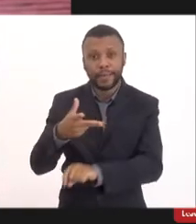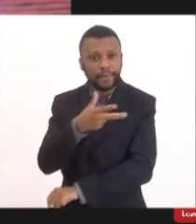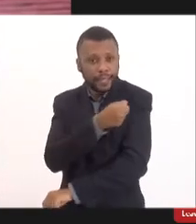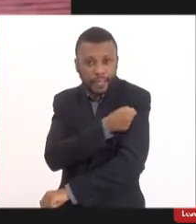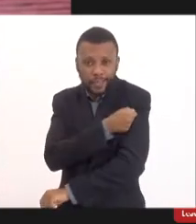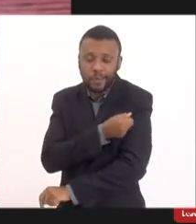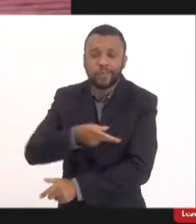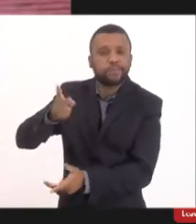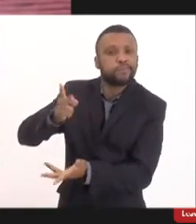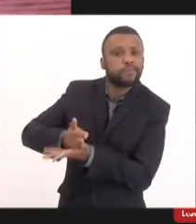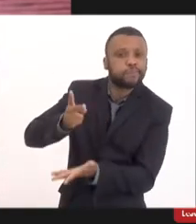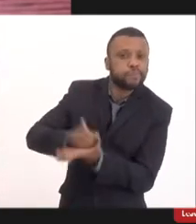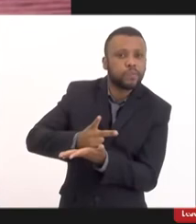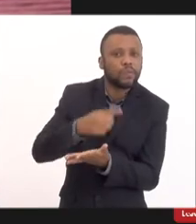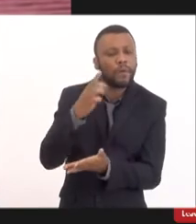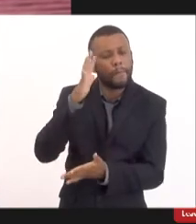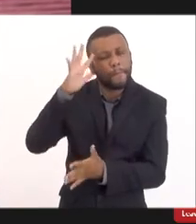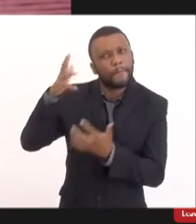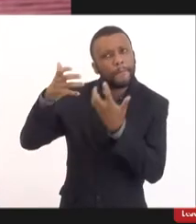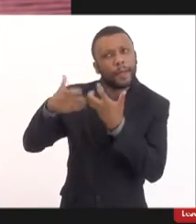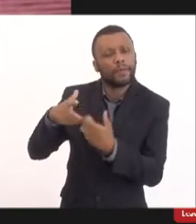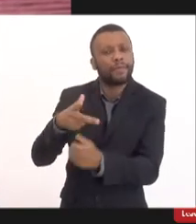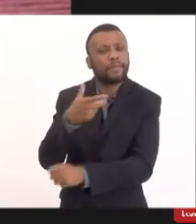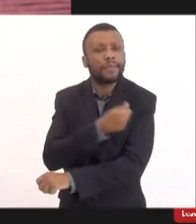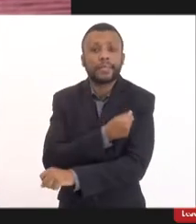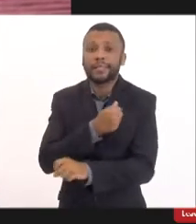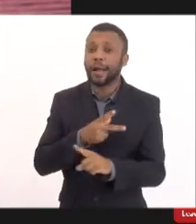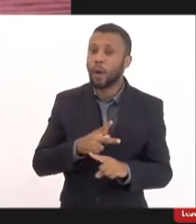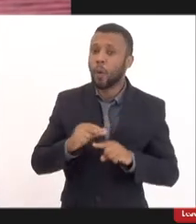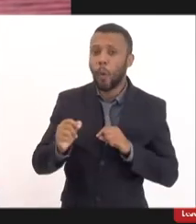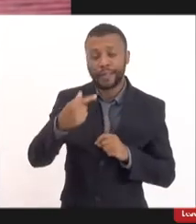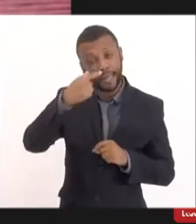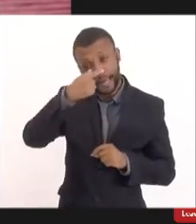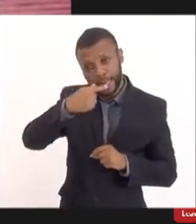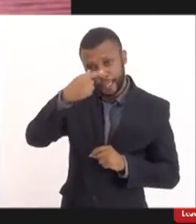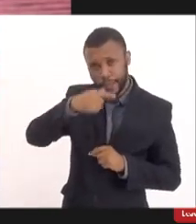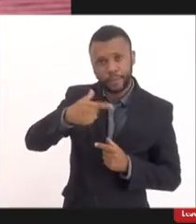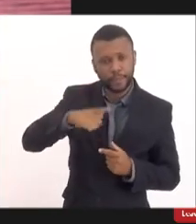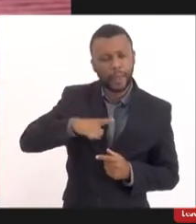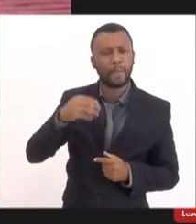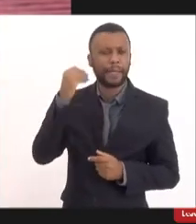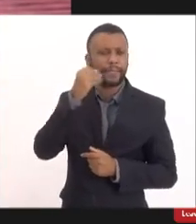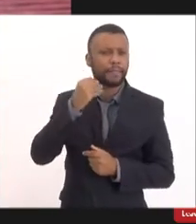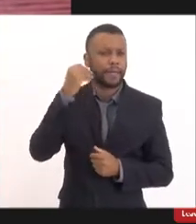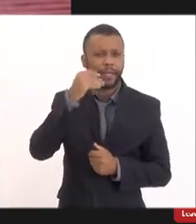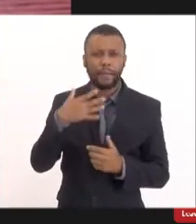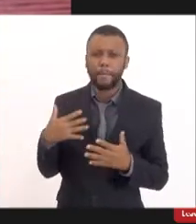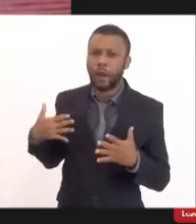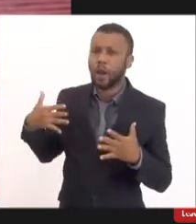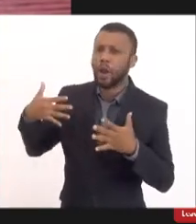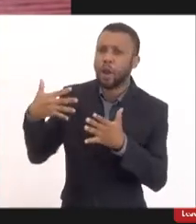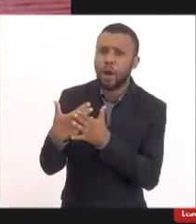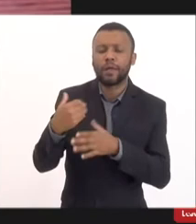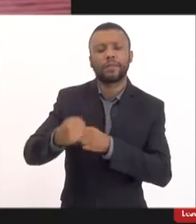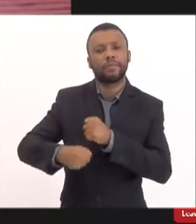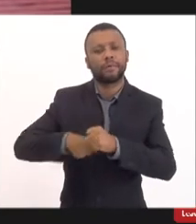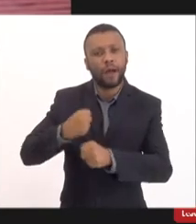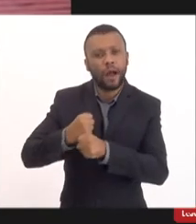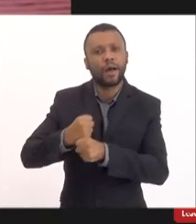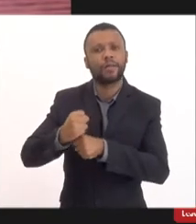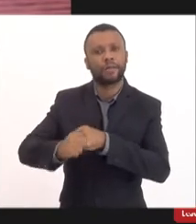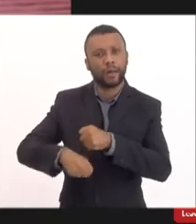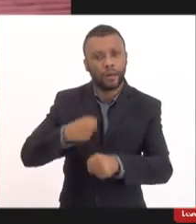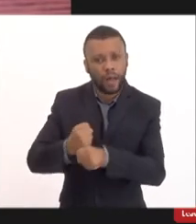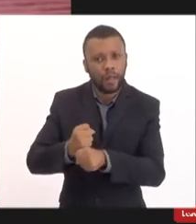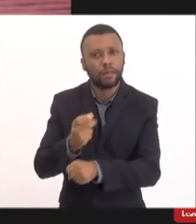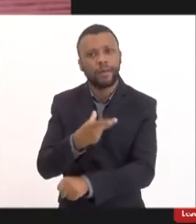quando você pensa na vacina de gripe que uma vacina que a já tem uma grande experiência nessa vacina eu a cada ano eu renovo